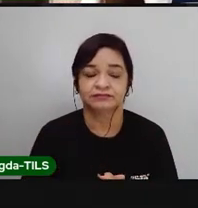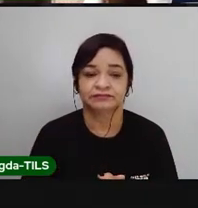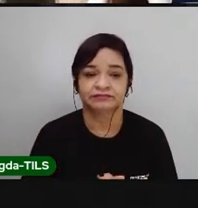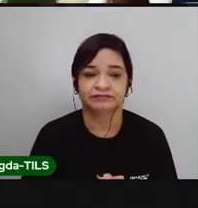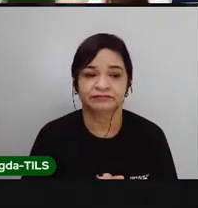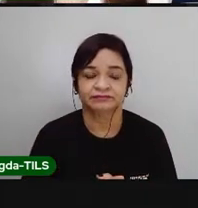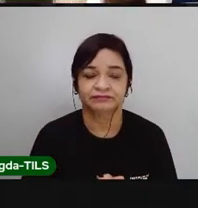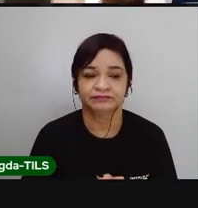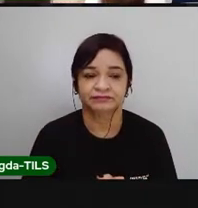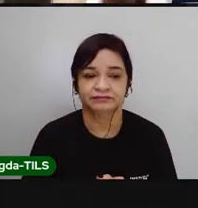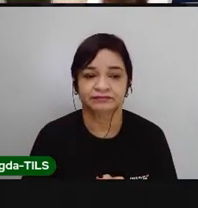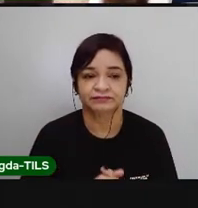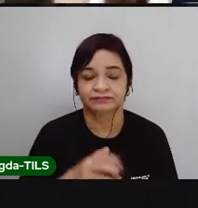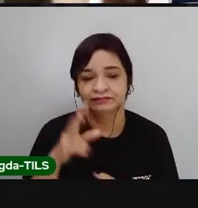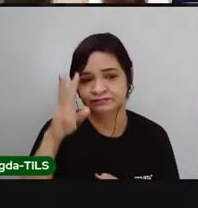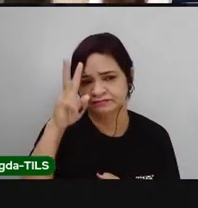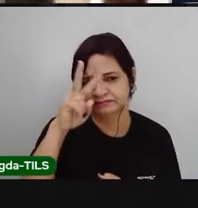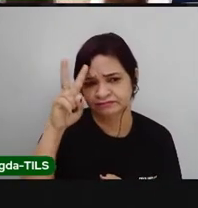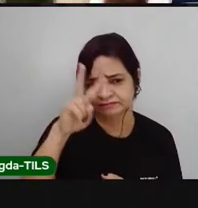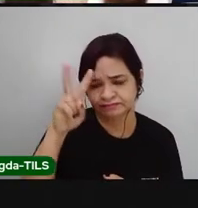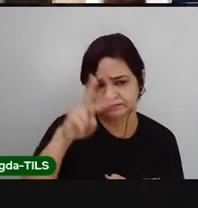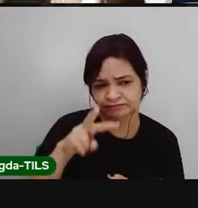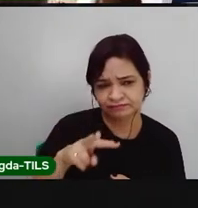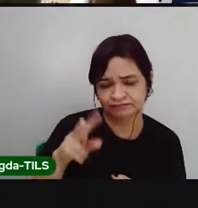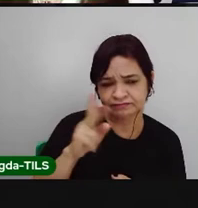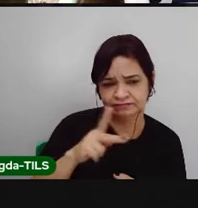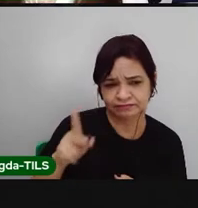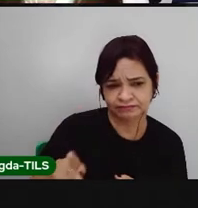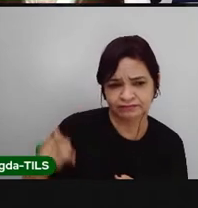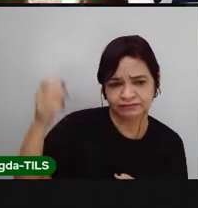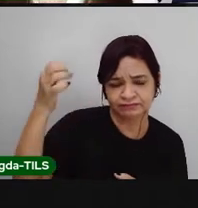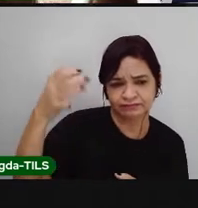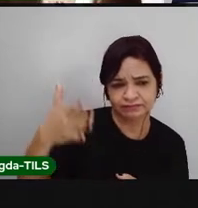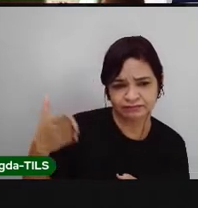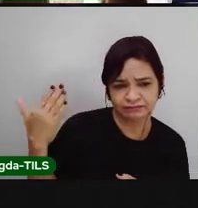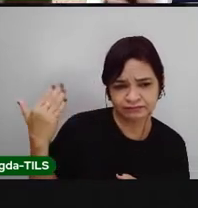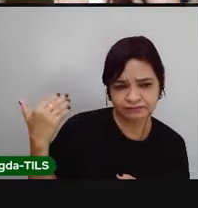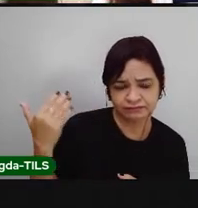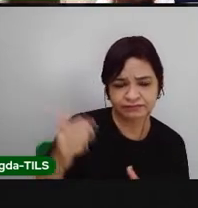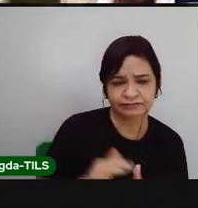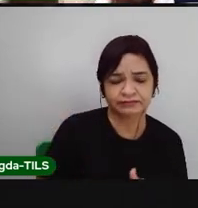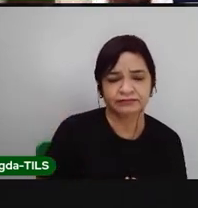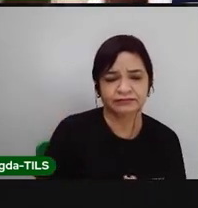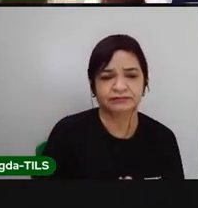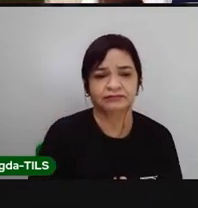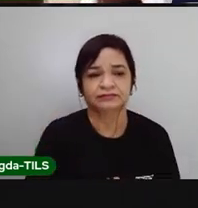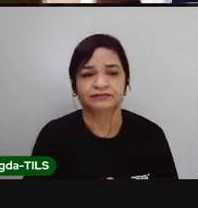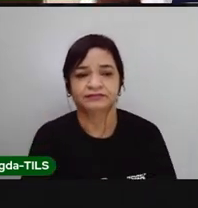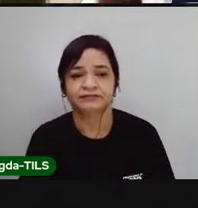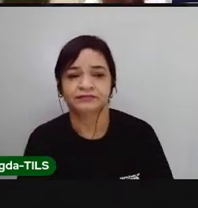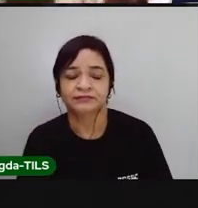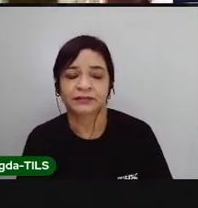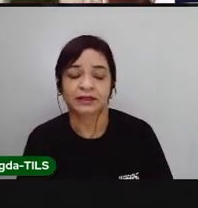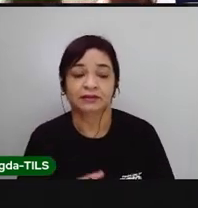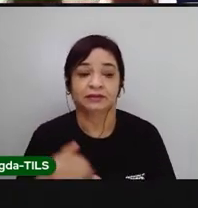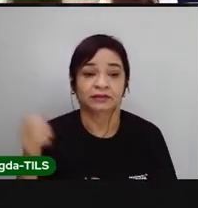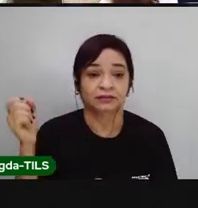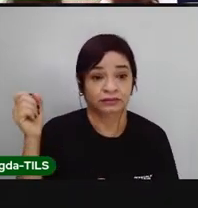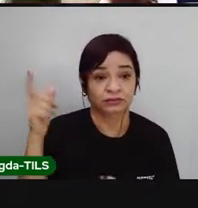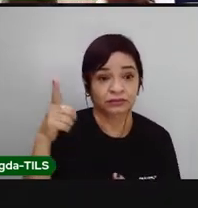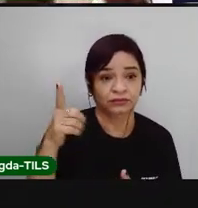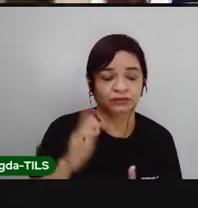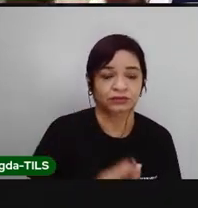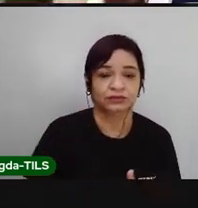Só para resumir aquilo que a professora Lorena falou sobre as estações do ano, sobre solstício e etnóstico, eu preparei aqui